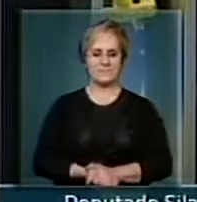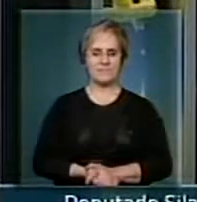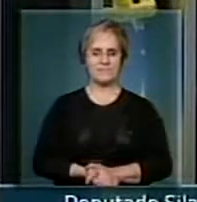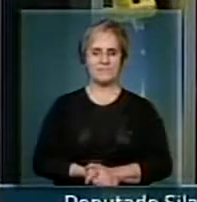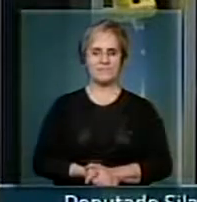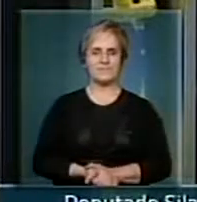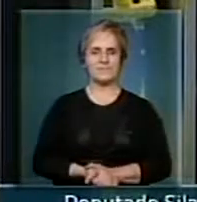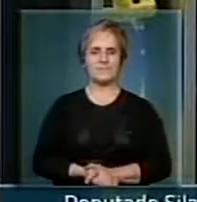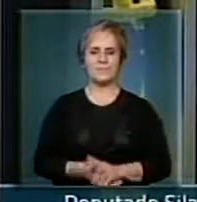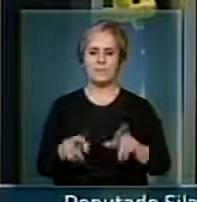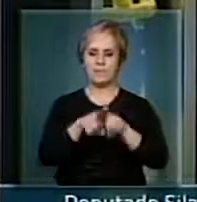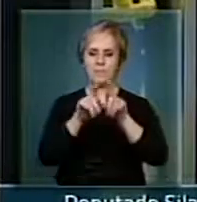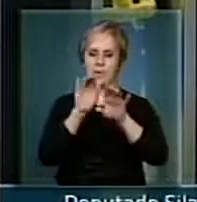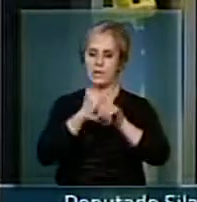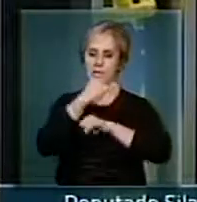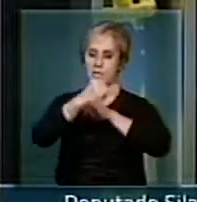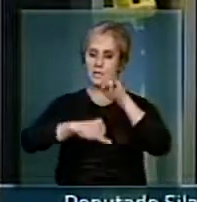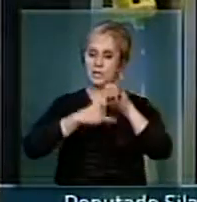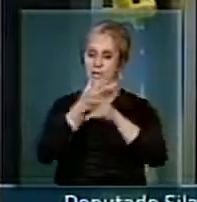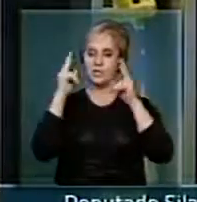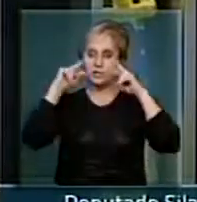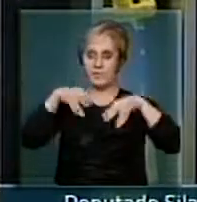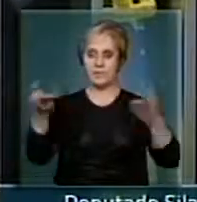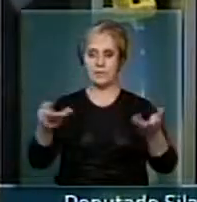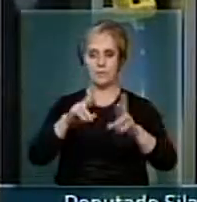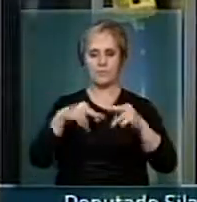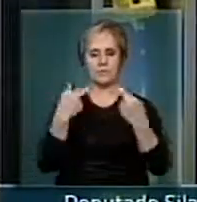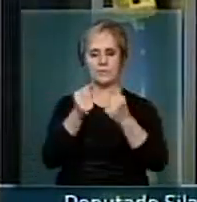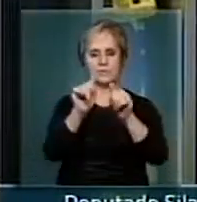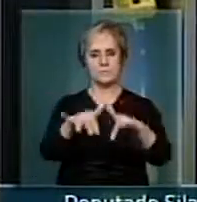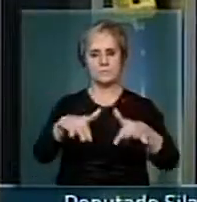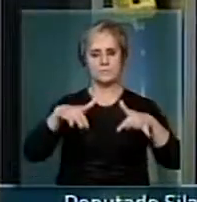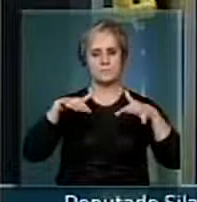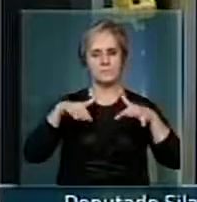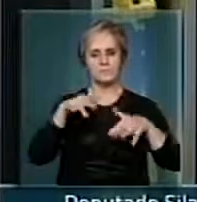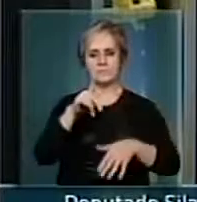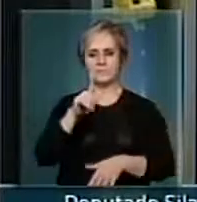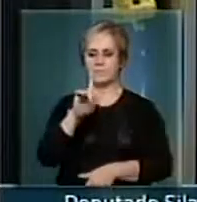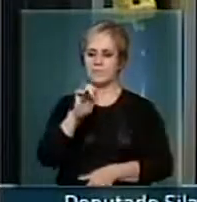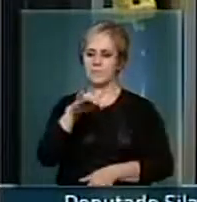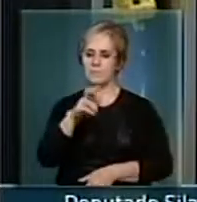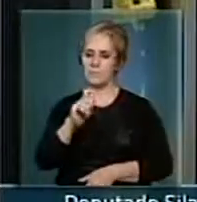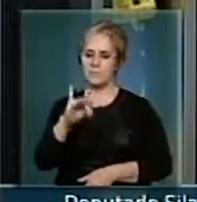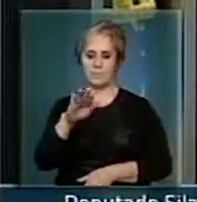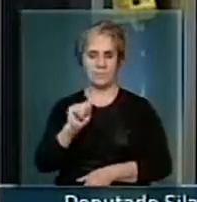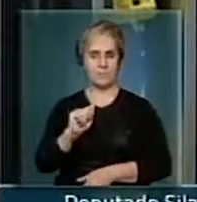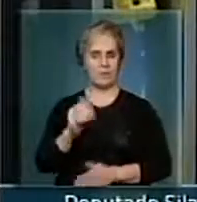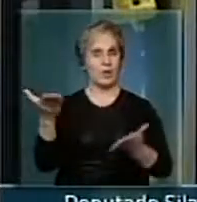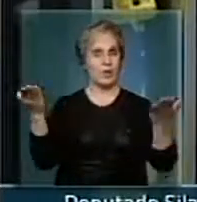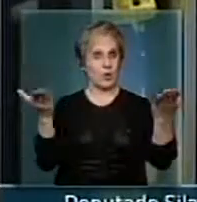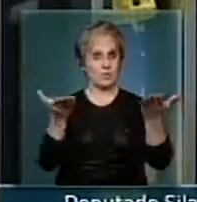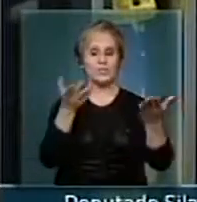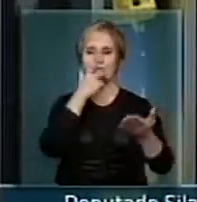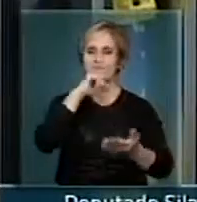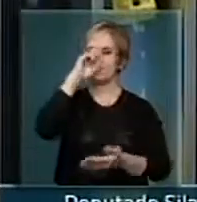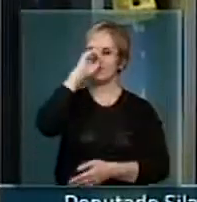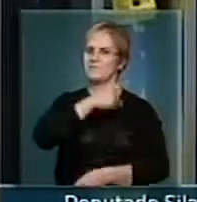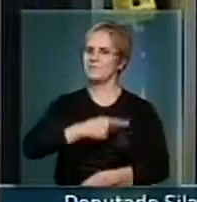casa, desta sessão. Senhor presidente, hoje, sem dúvida nenhuma, me parece que